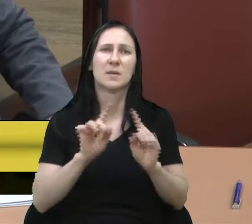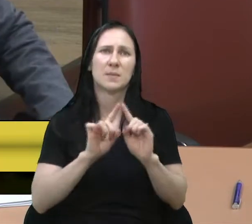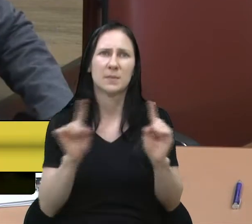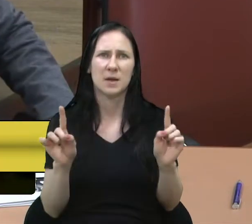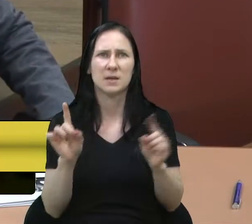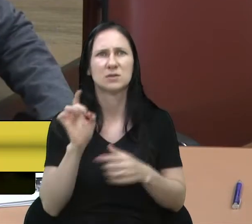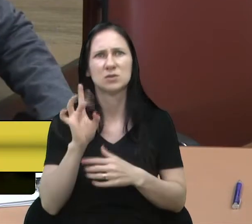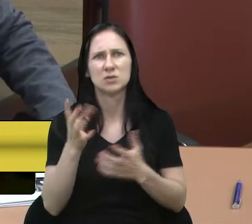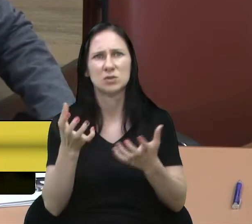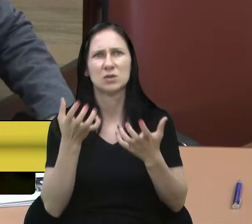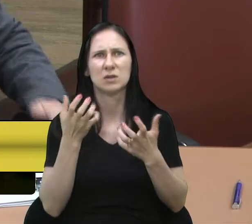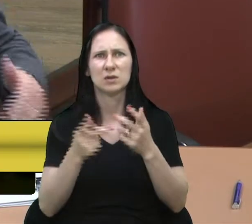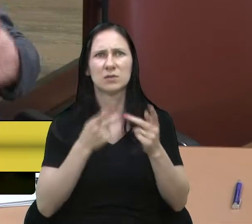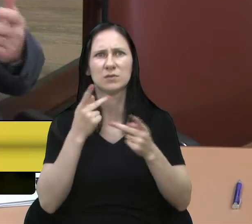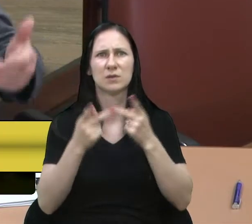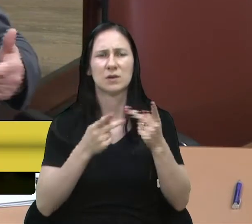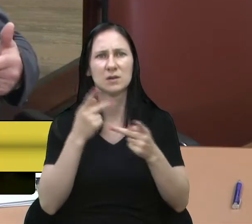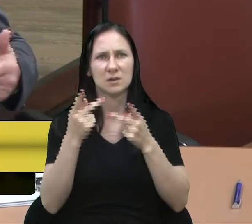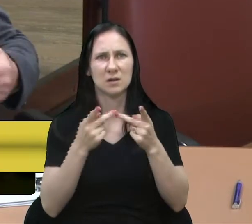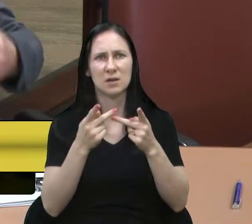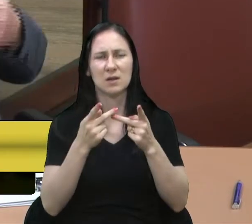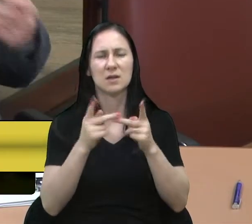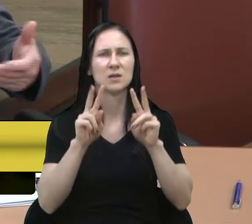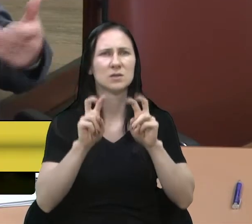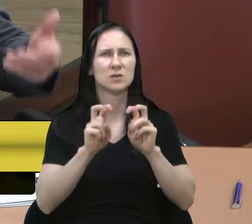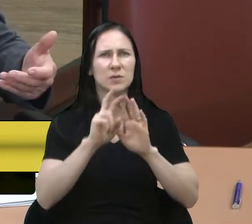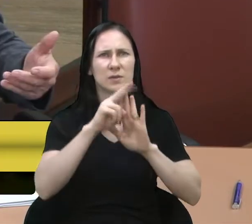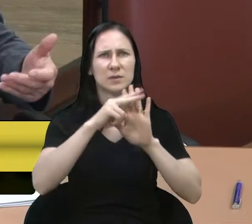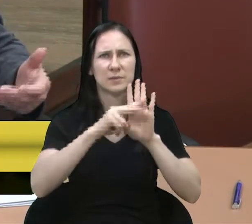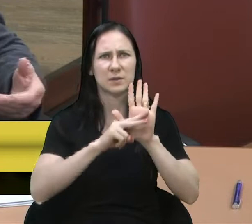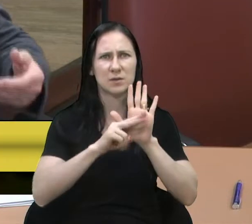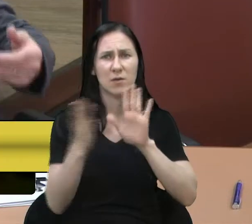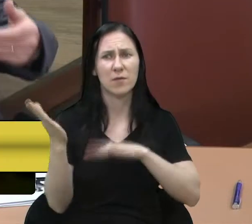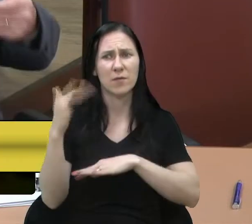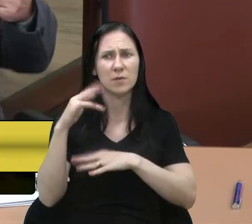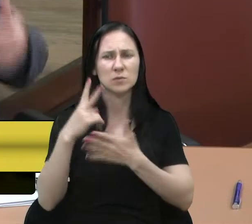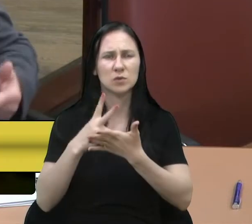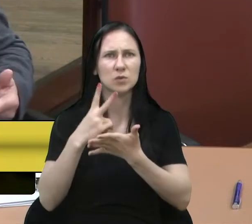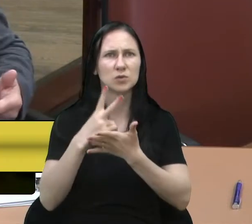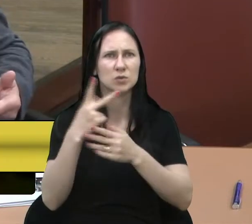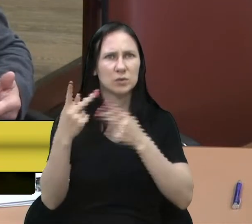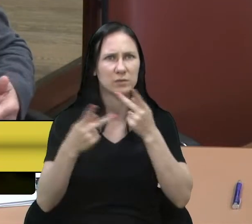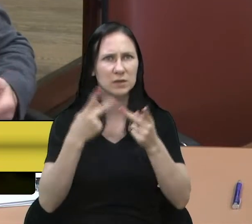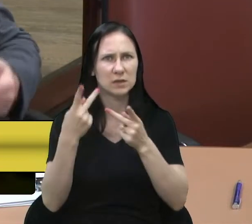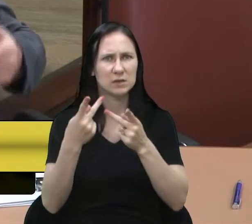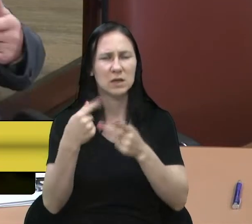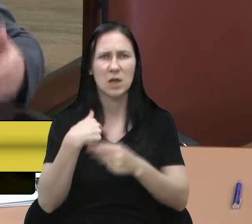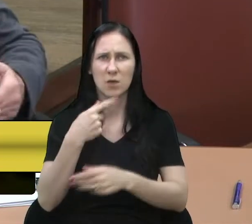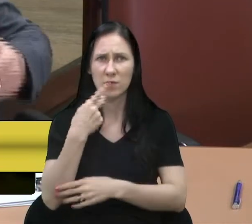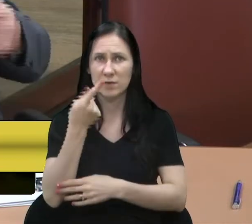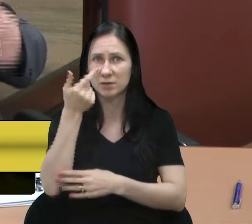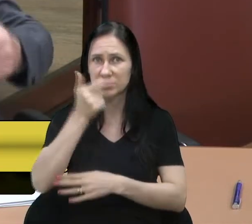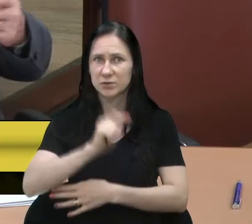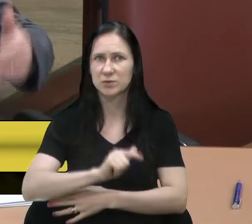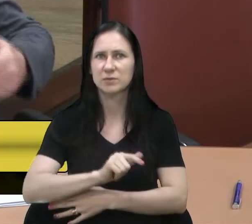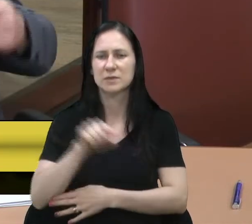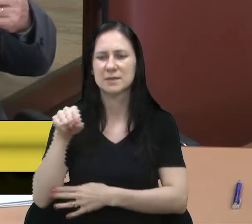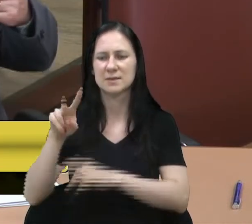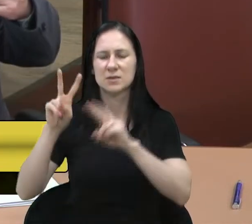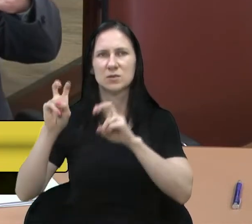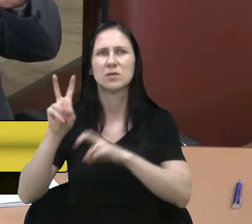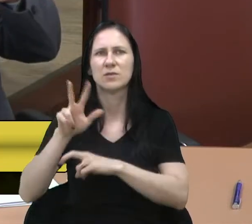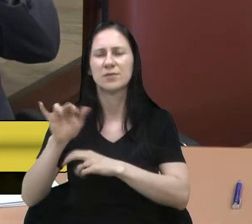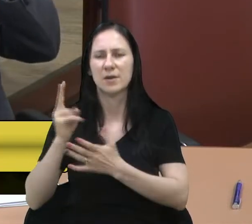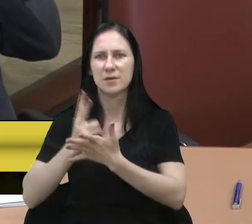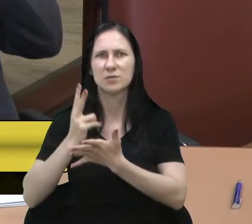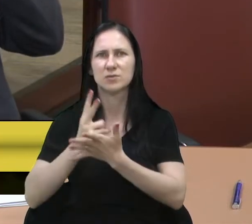ao vereador que a interpretação, vamos continuar falando, eu ratifico que é um assunto que vai continuar por,